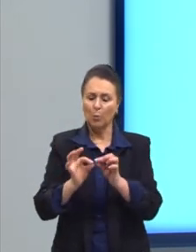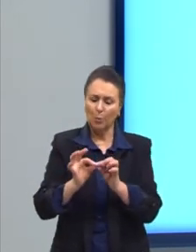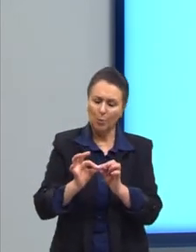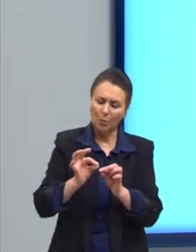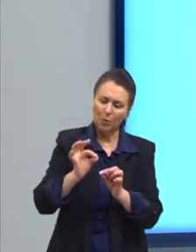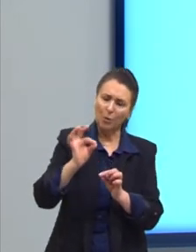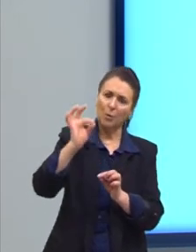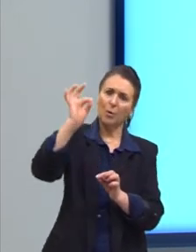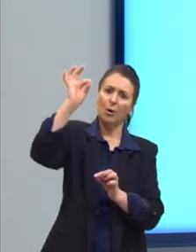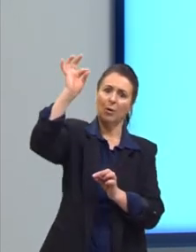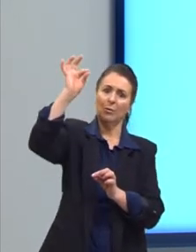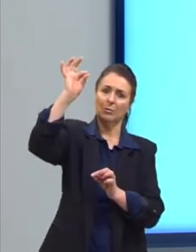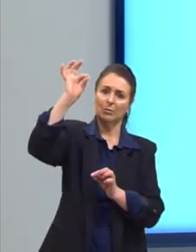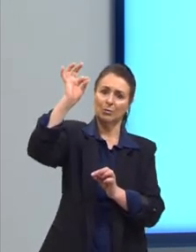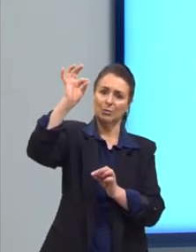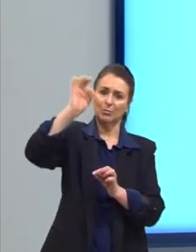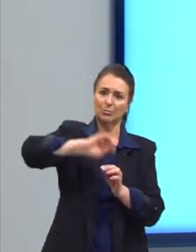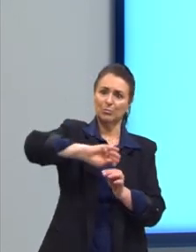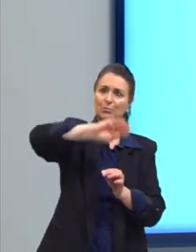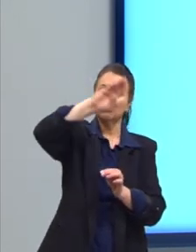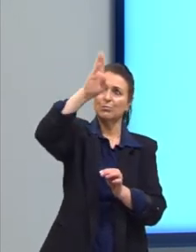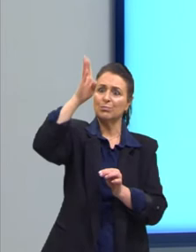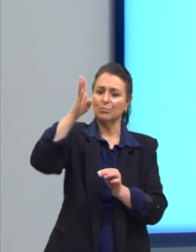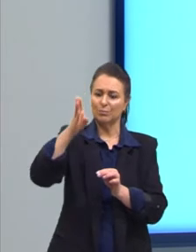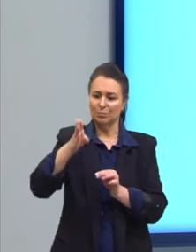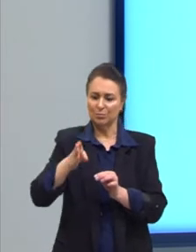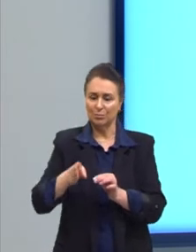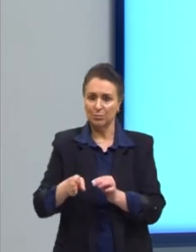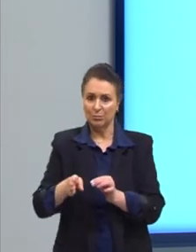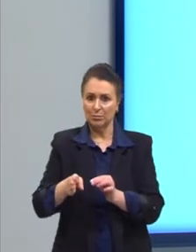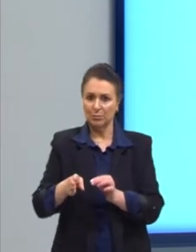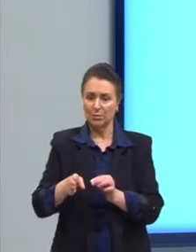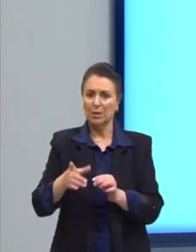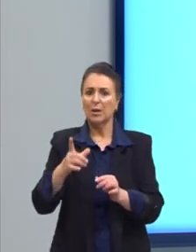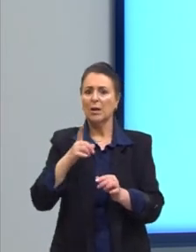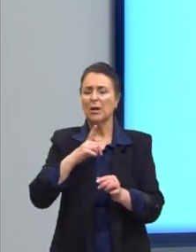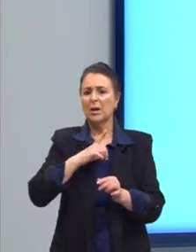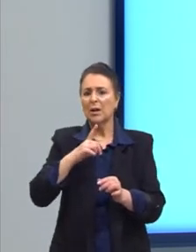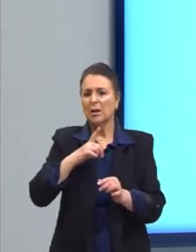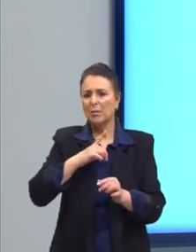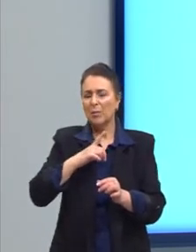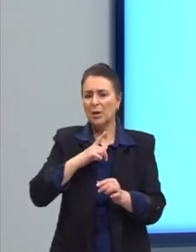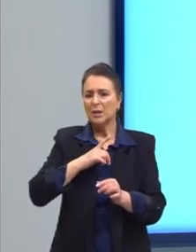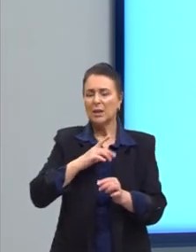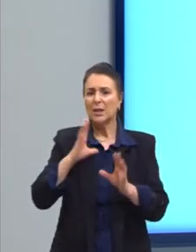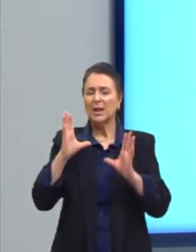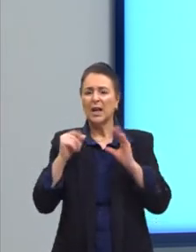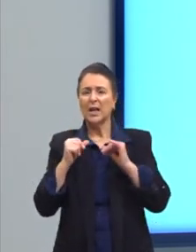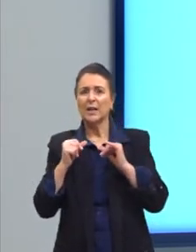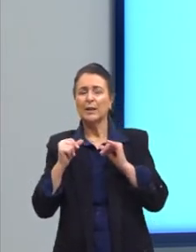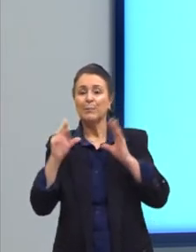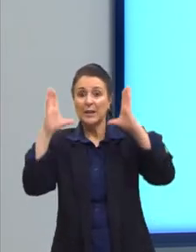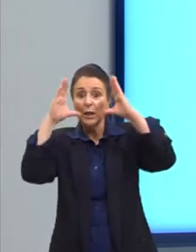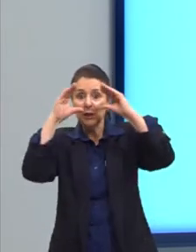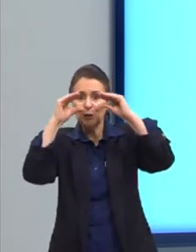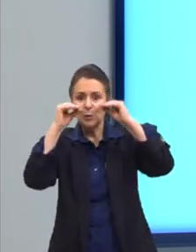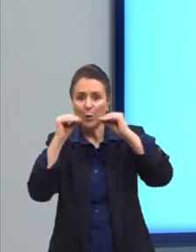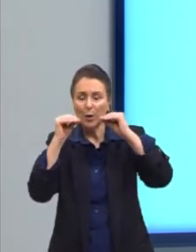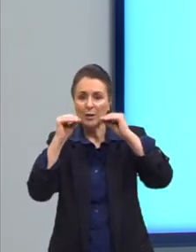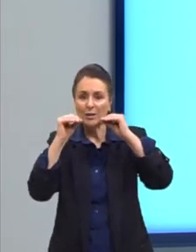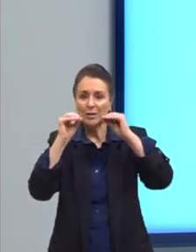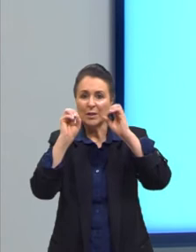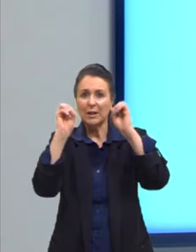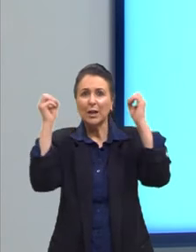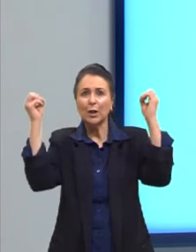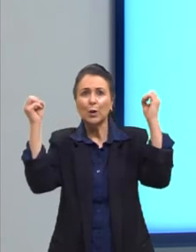alto, né? Que podem se tornar iluminados nas noites de primavera. Imagina só que coisa mais linda.